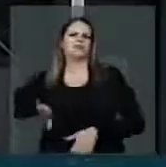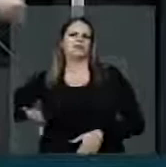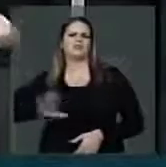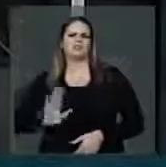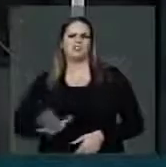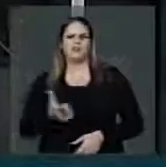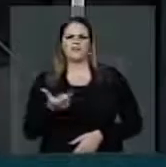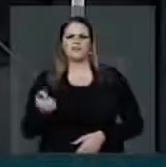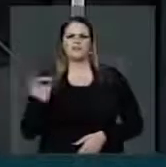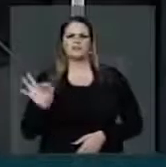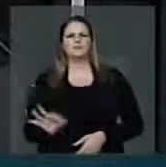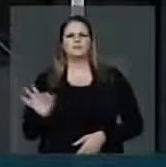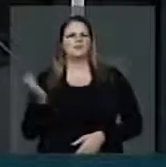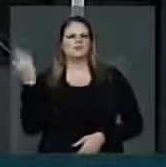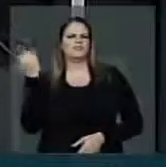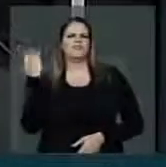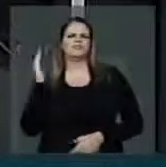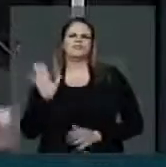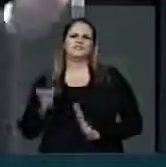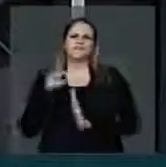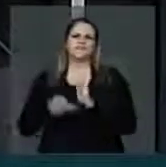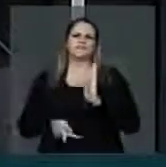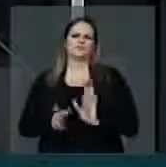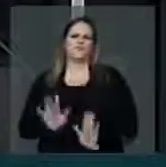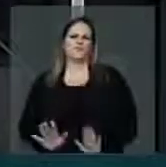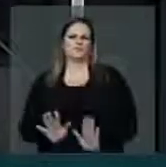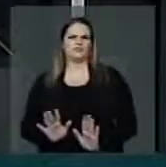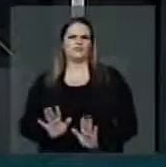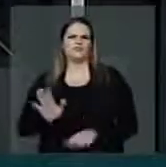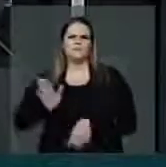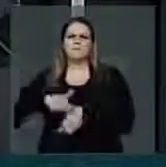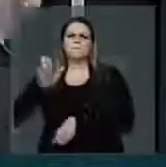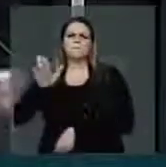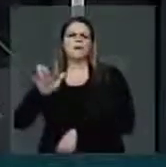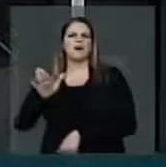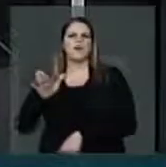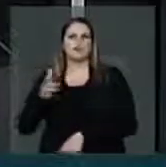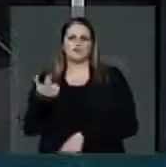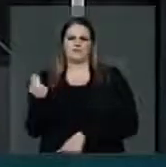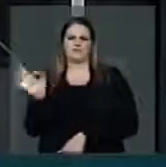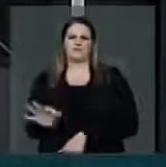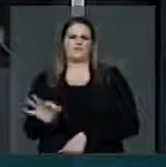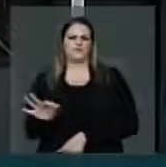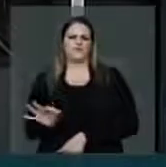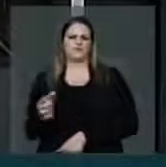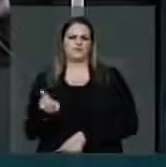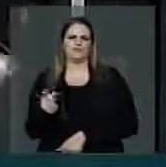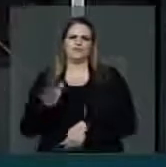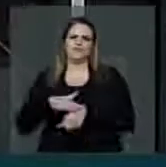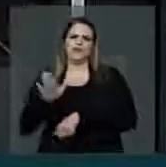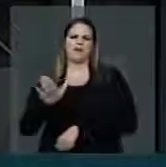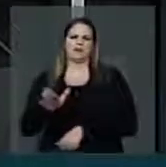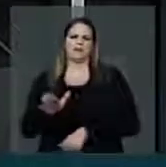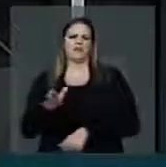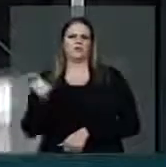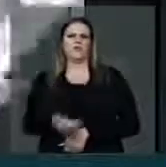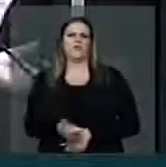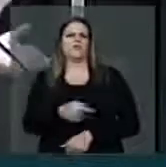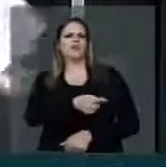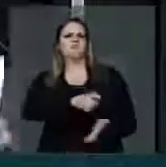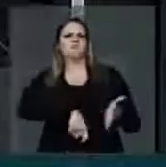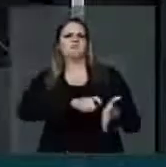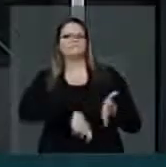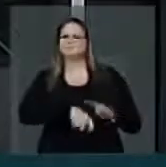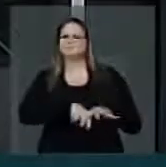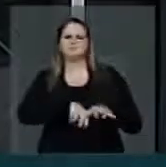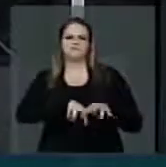% contingenciado do Minha Casa Minha Vida é maior, é maior, o contingenciamento é maior do que a arrecadação desse